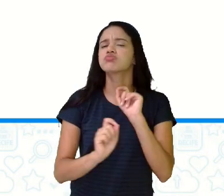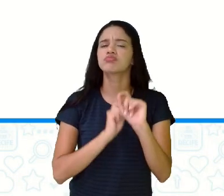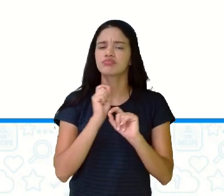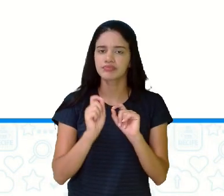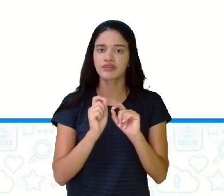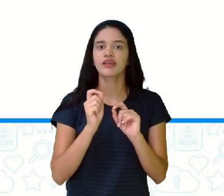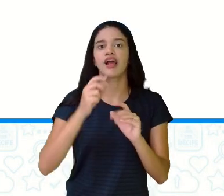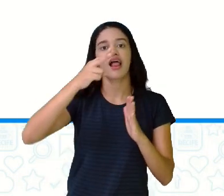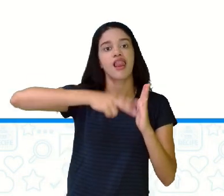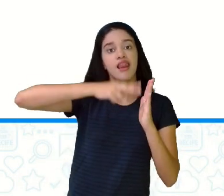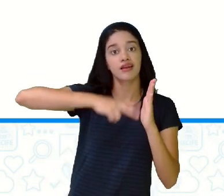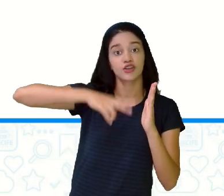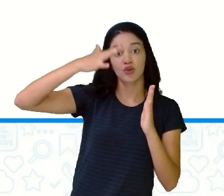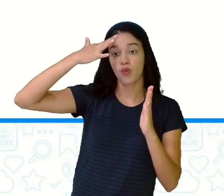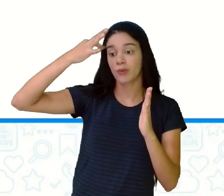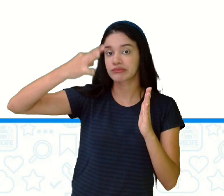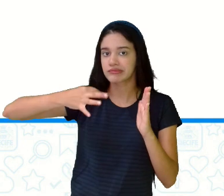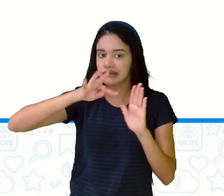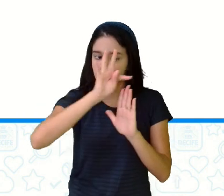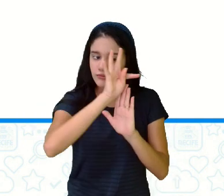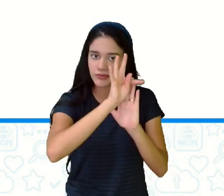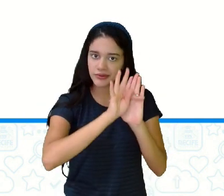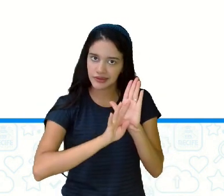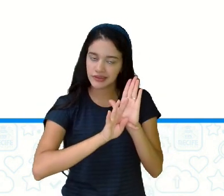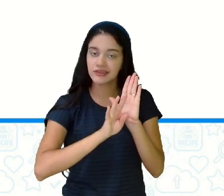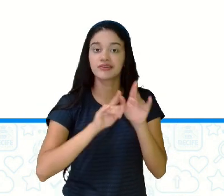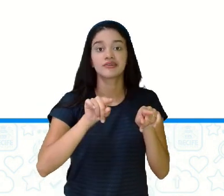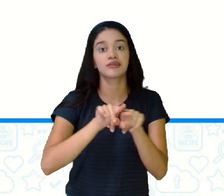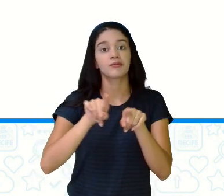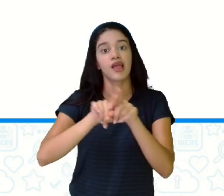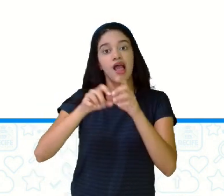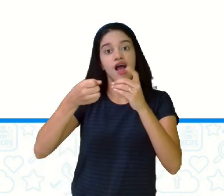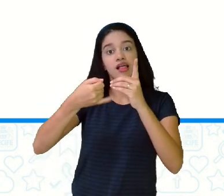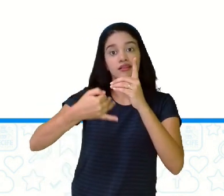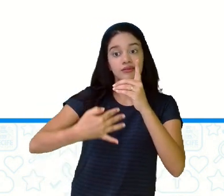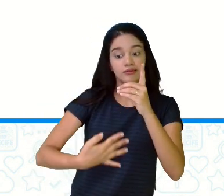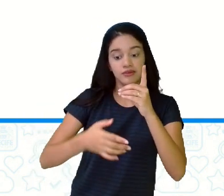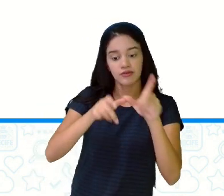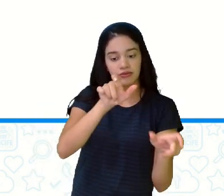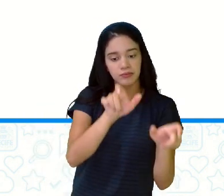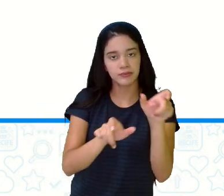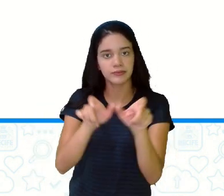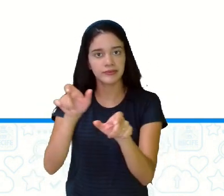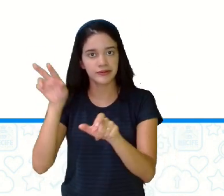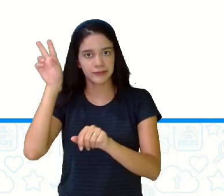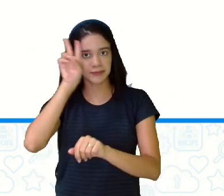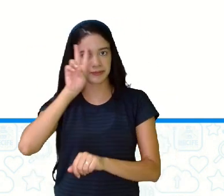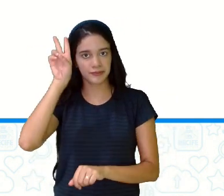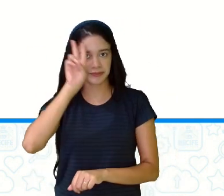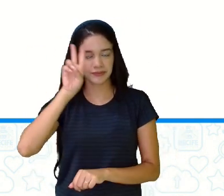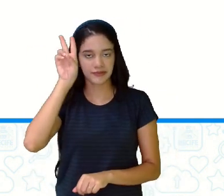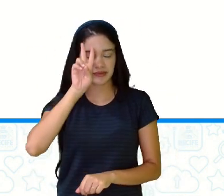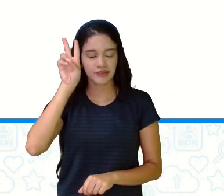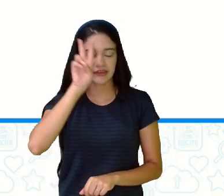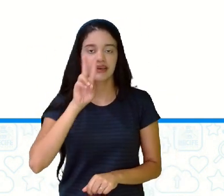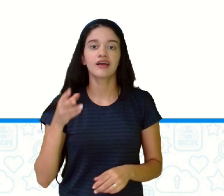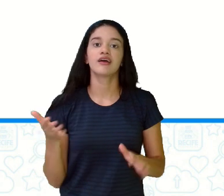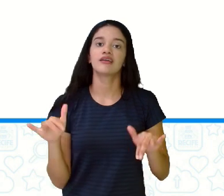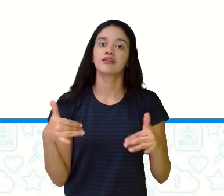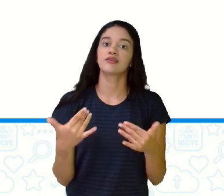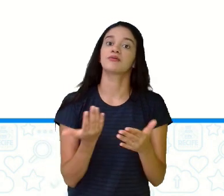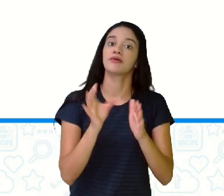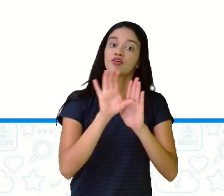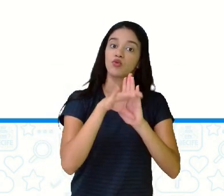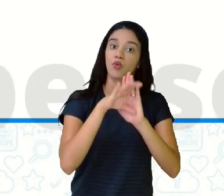Leitura e compreensão do texto, descrição dos personagens das histórias, elaborar o